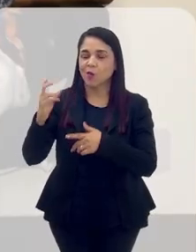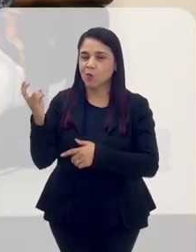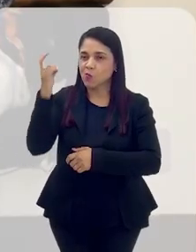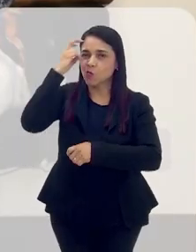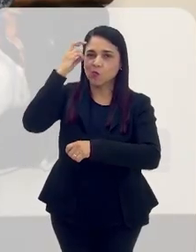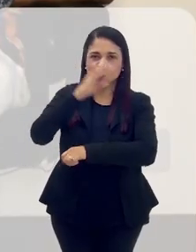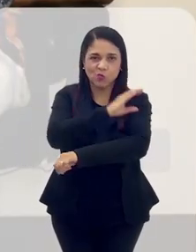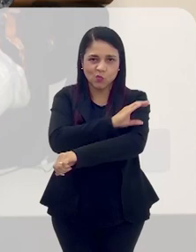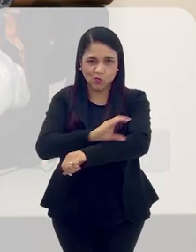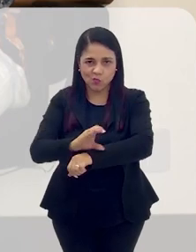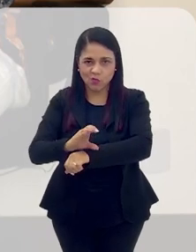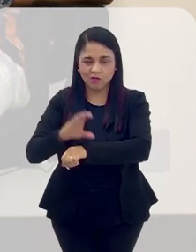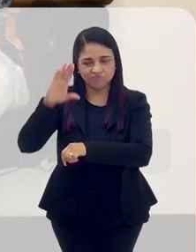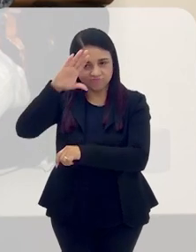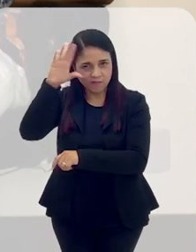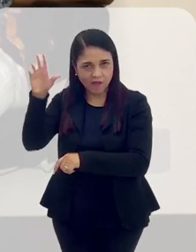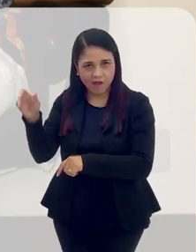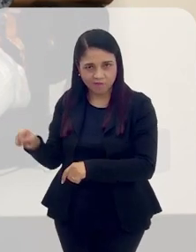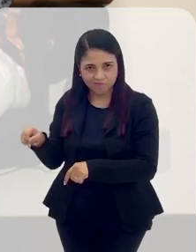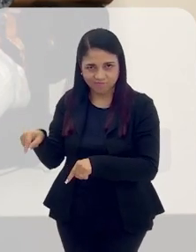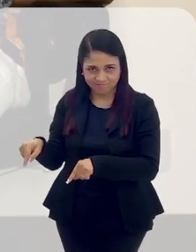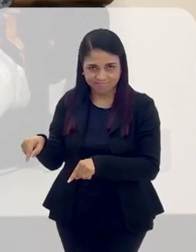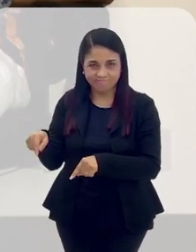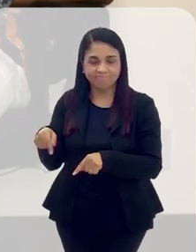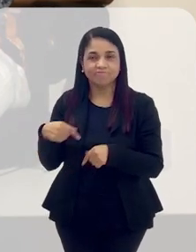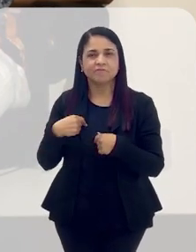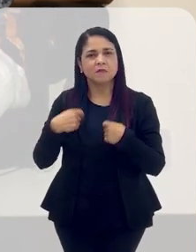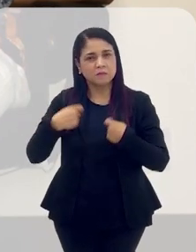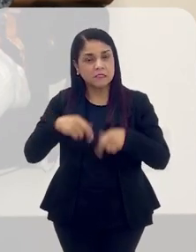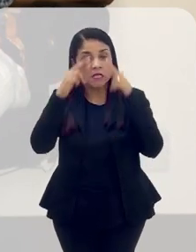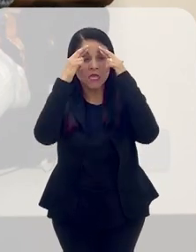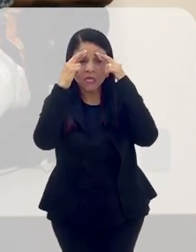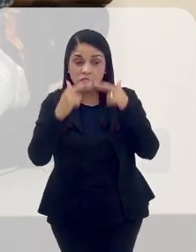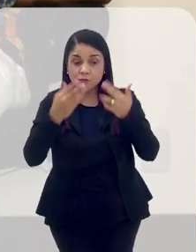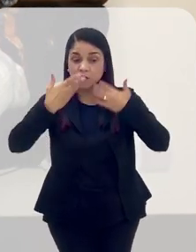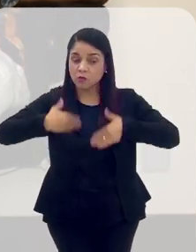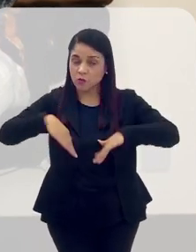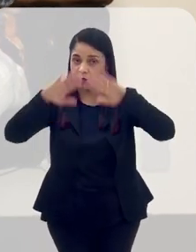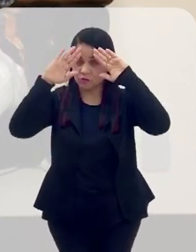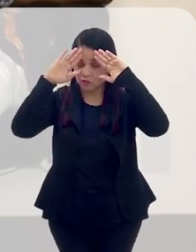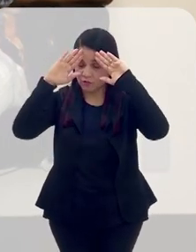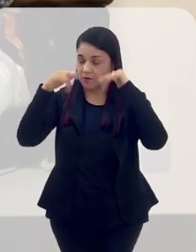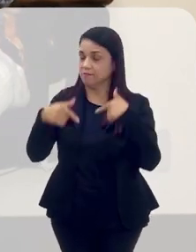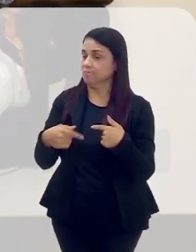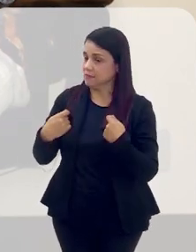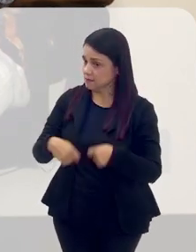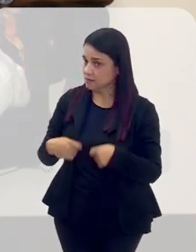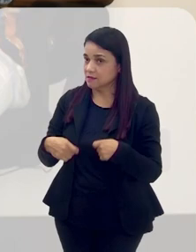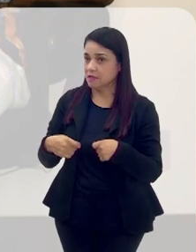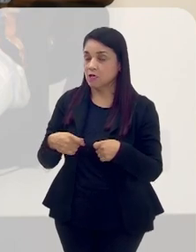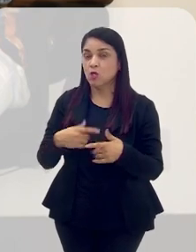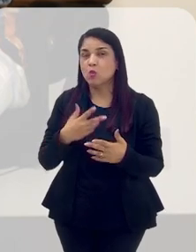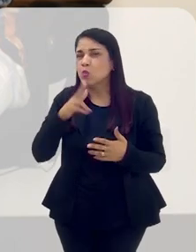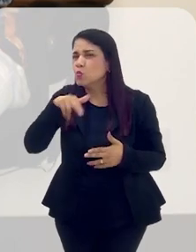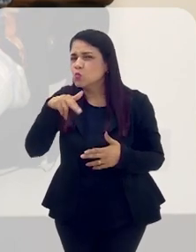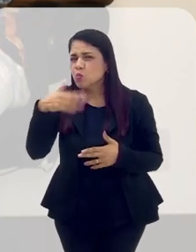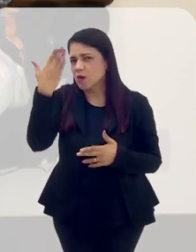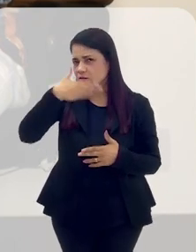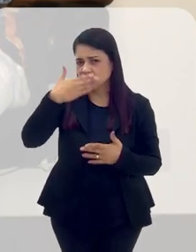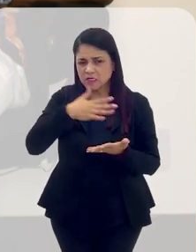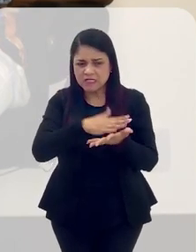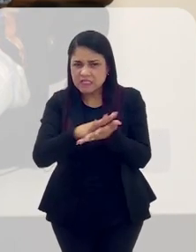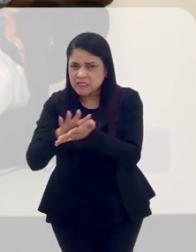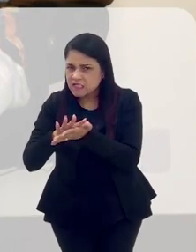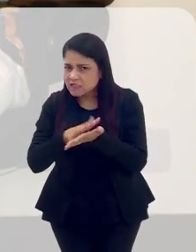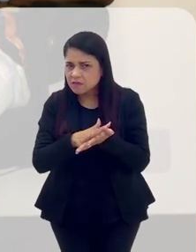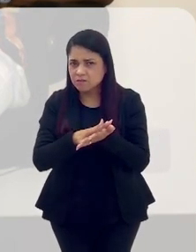Concordo, porque eu acho que você tem que ter respeito por aquele educação que está ali. Eu nunca vi nenhum samba